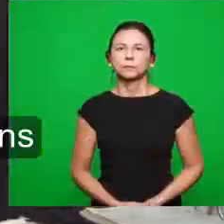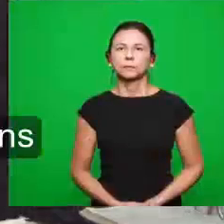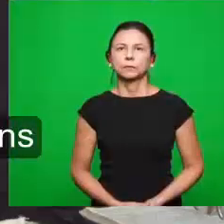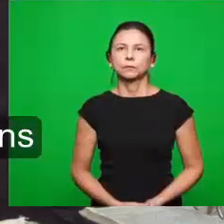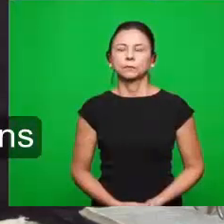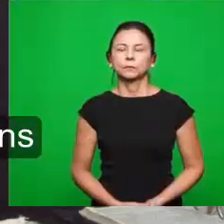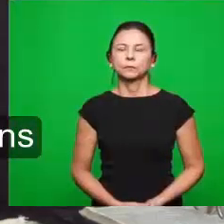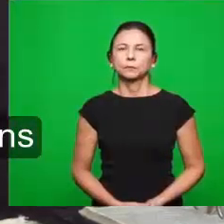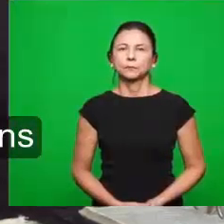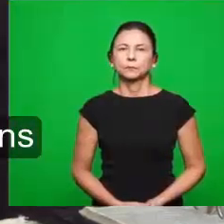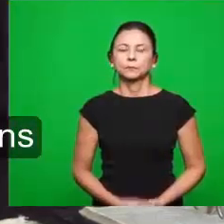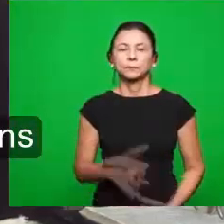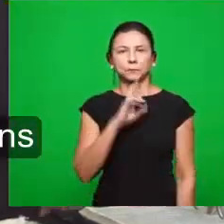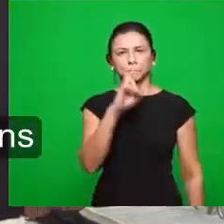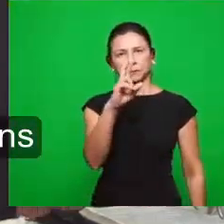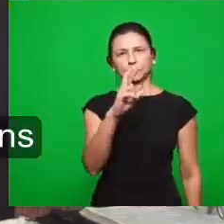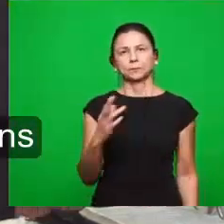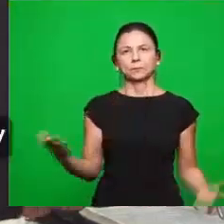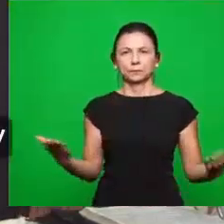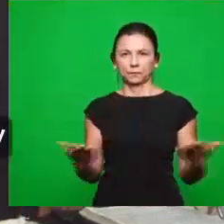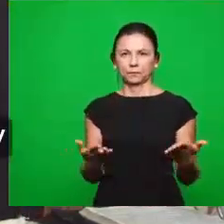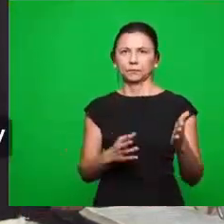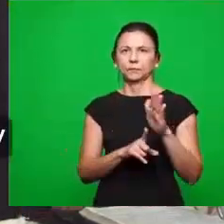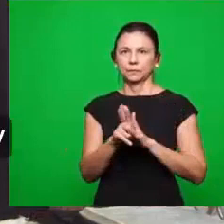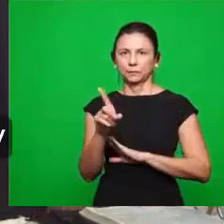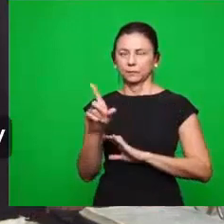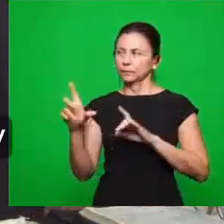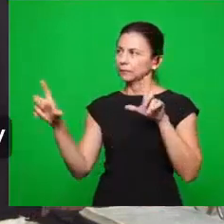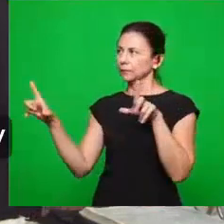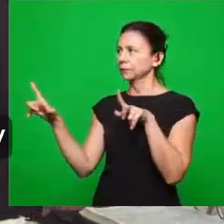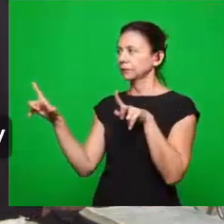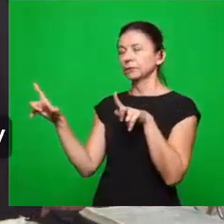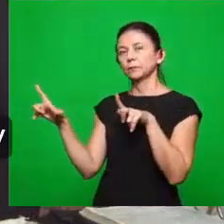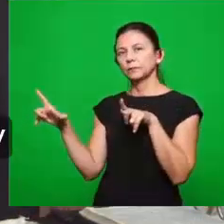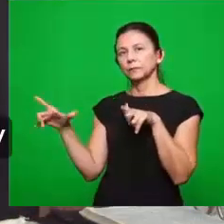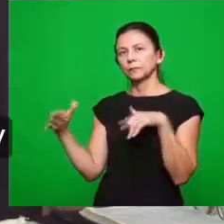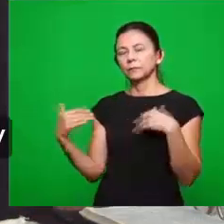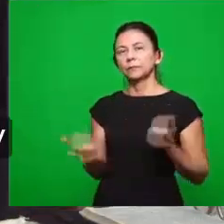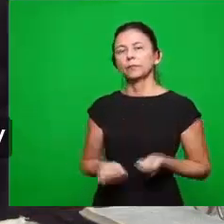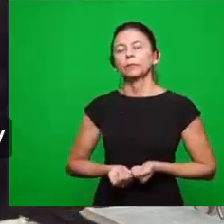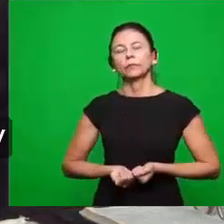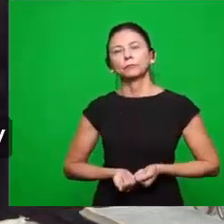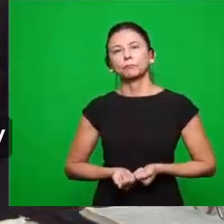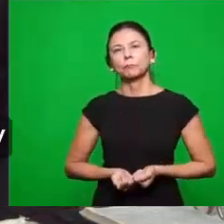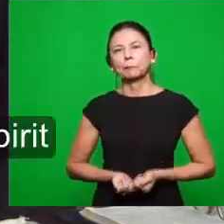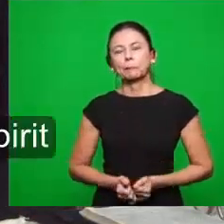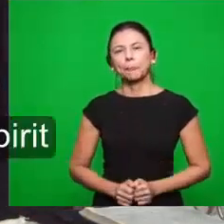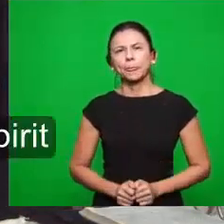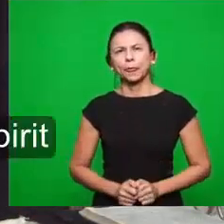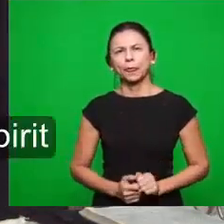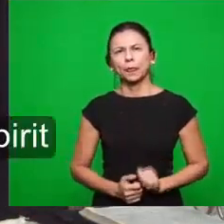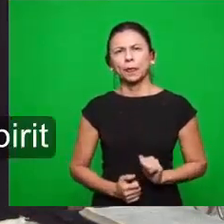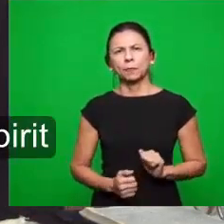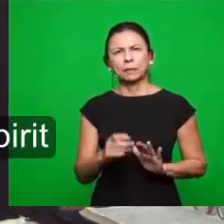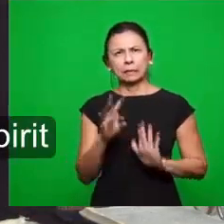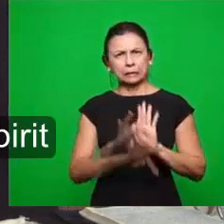Irmãos, estamos de volta aqui, com a resposta, as perguntas que foram feitas aqui. Então, qual a operação, identificar